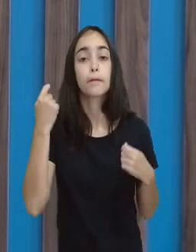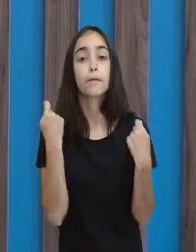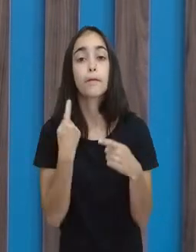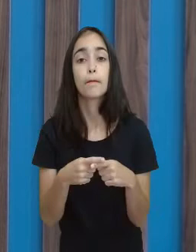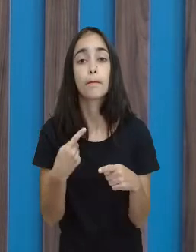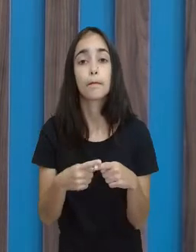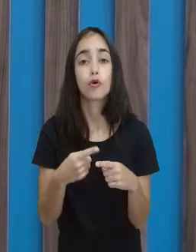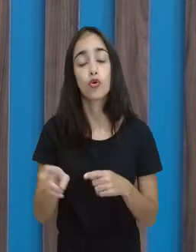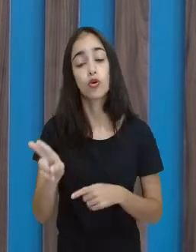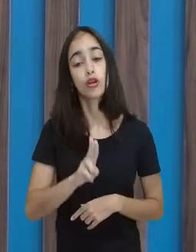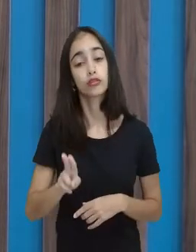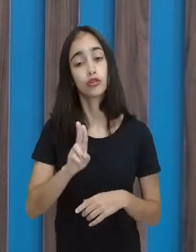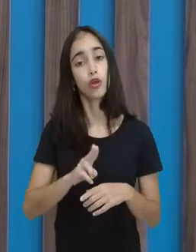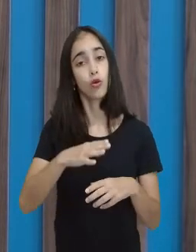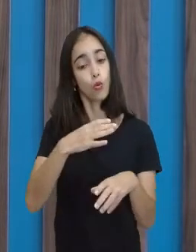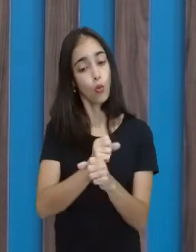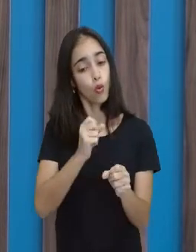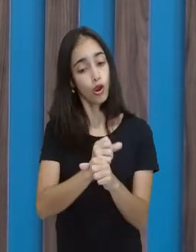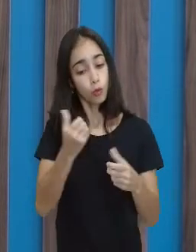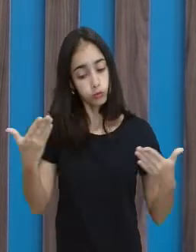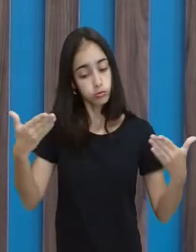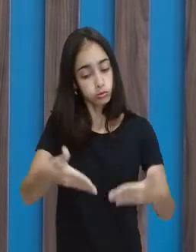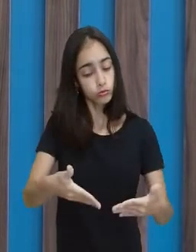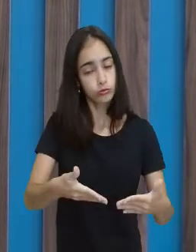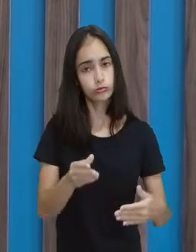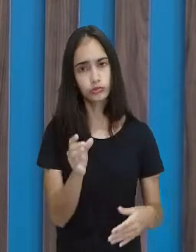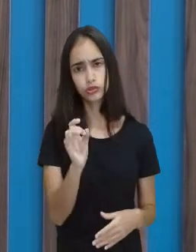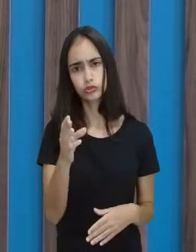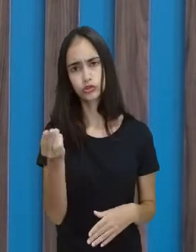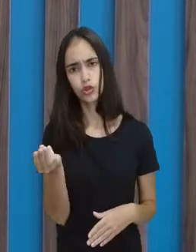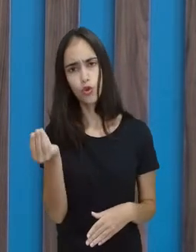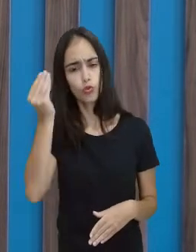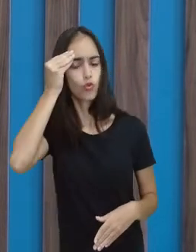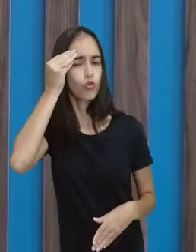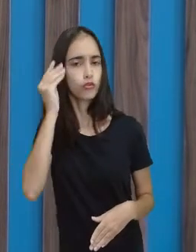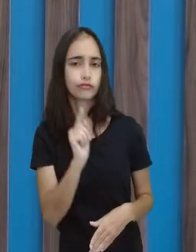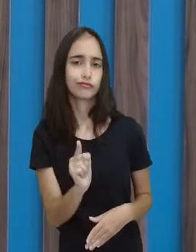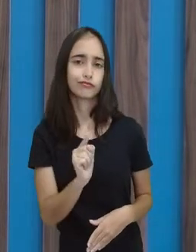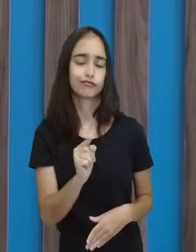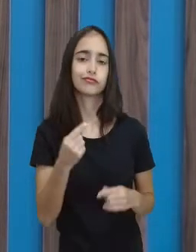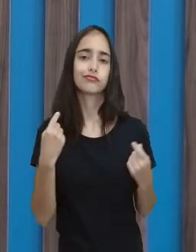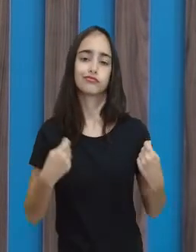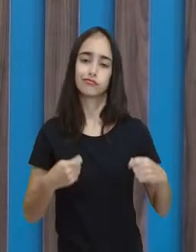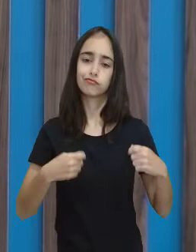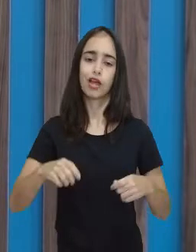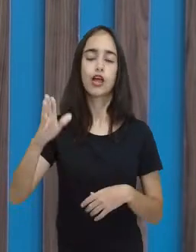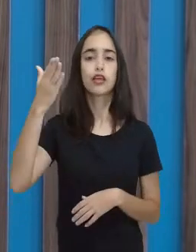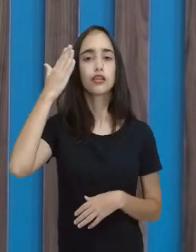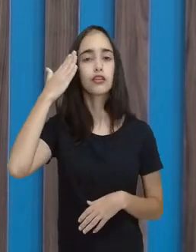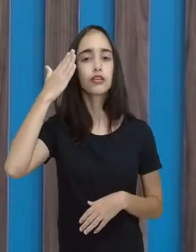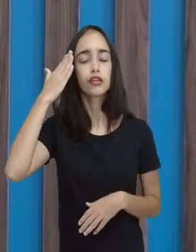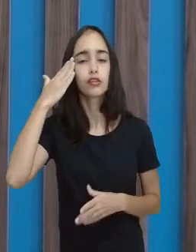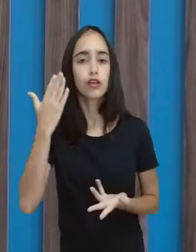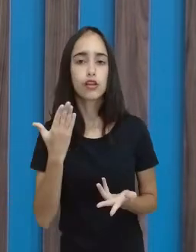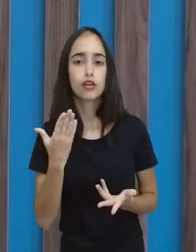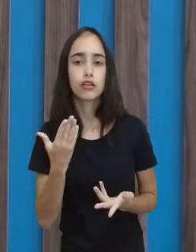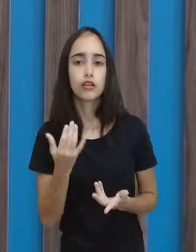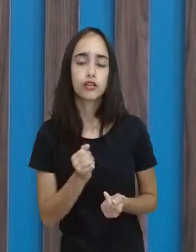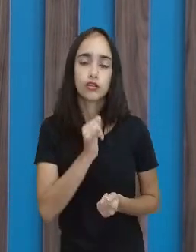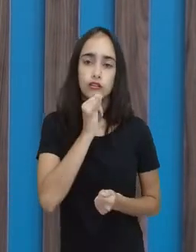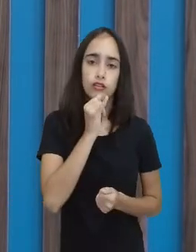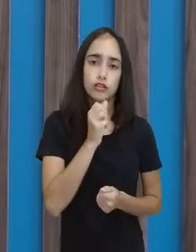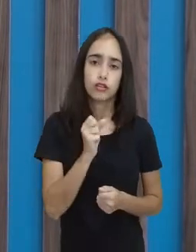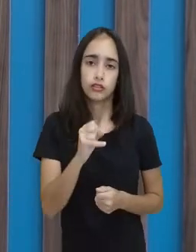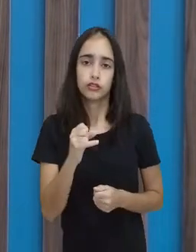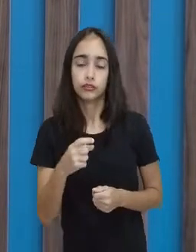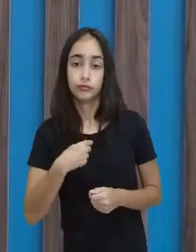específico. A gente tem que entender, não só fazer na ecorema. Porque quando for um problema, para você interpretar, e agora? Quando você é assim, calcule,